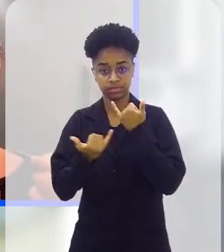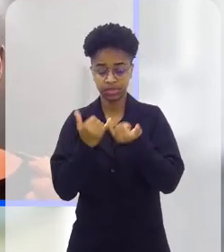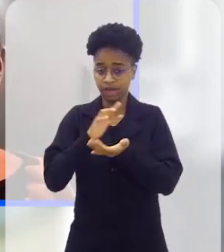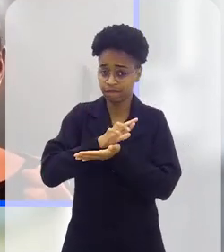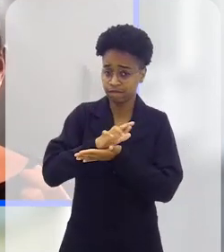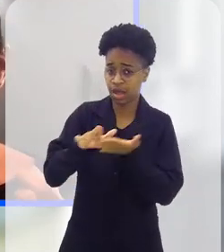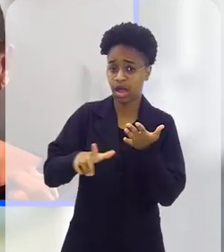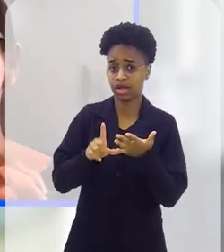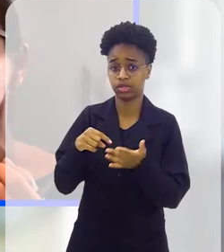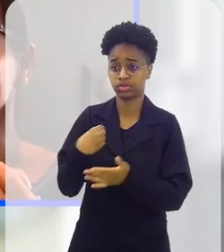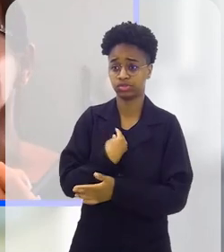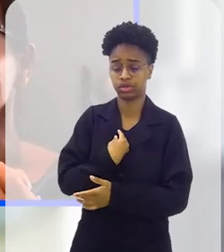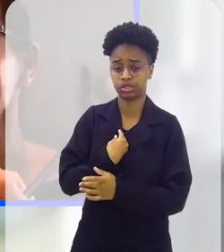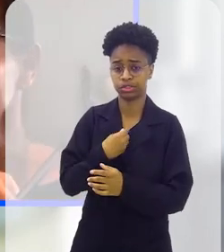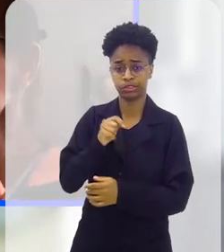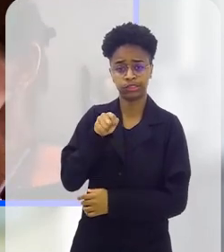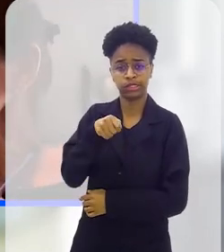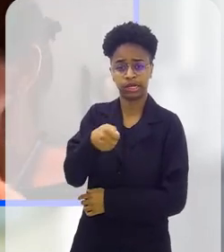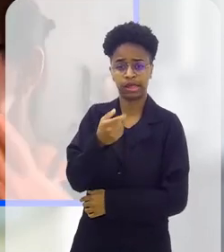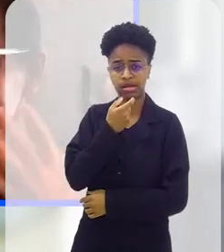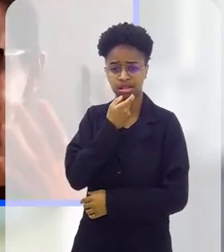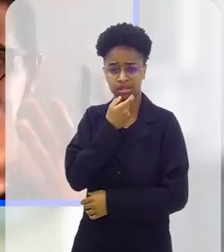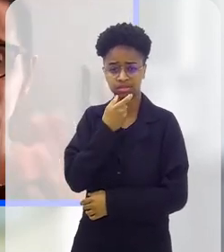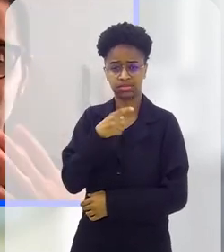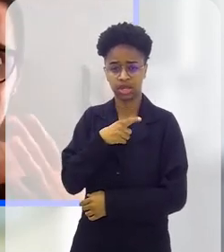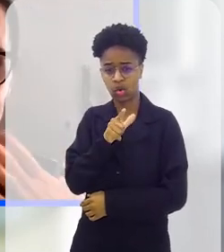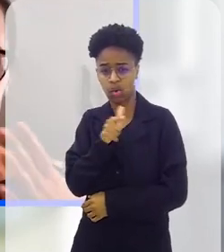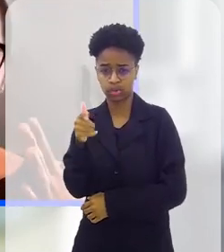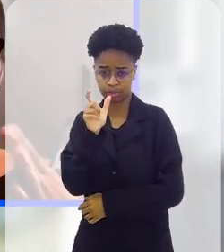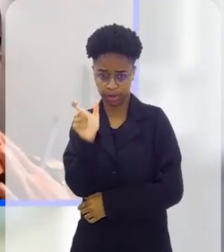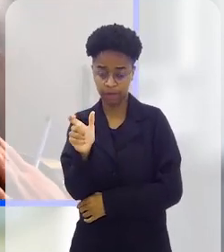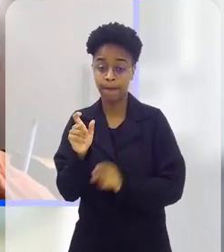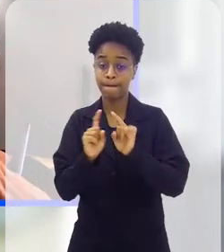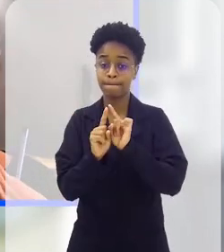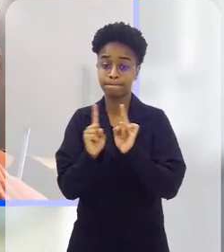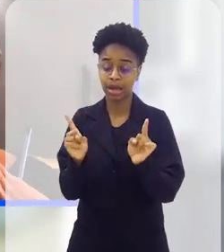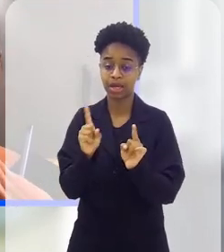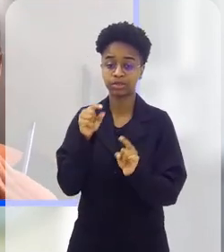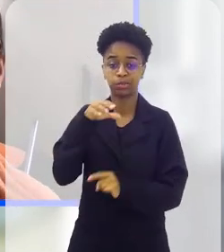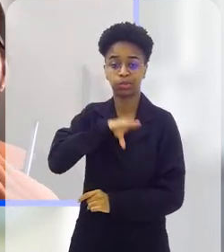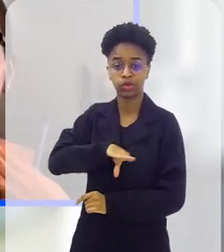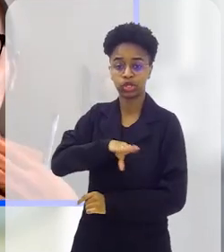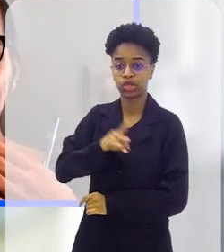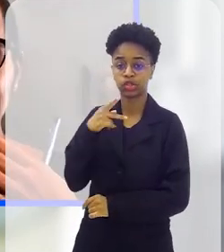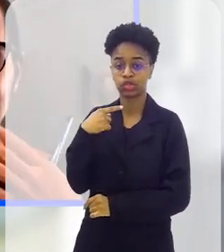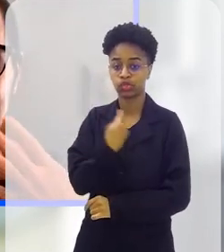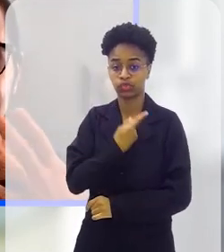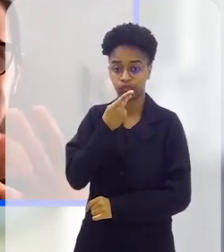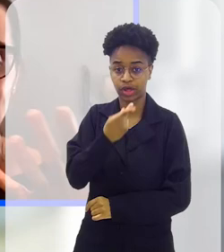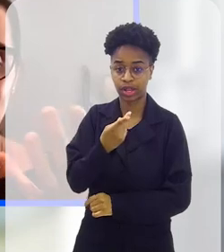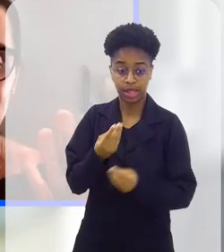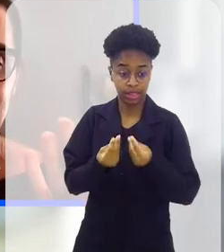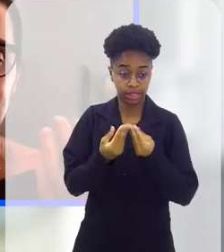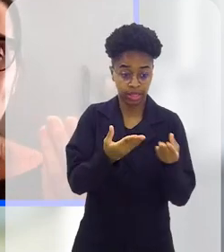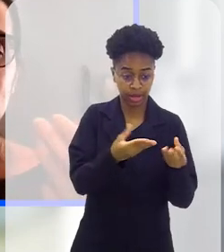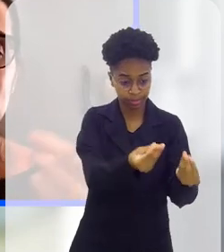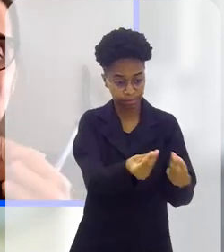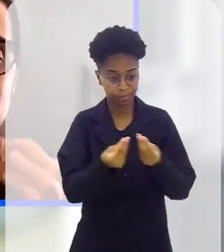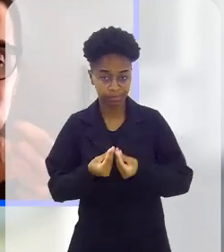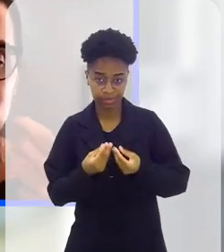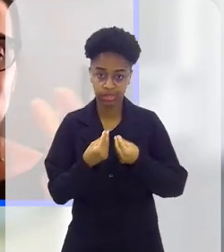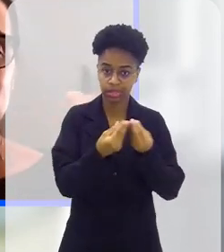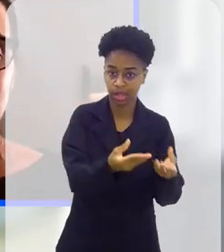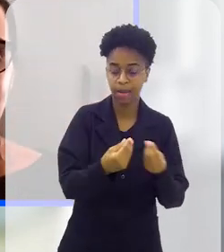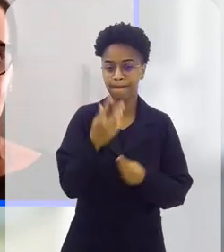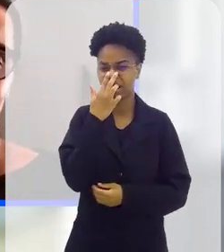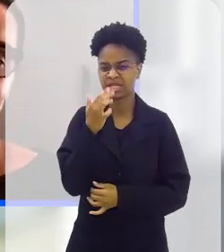que a gente chama, em inglês é servile, return, mas a gente chama de oferecer e devolver, como se